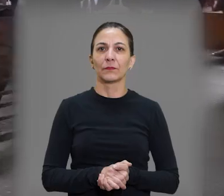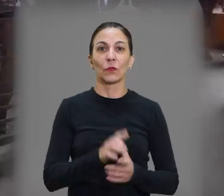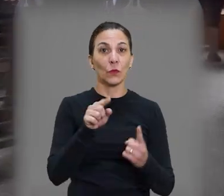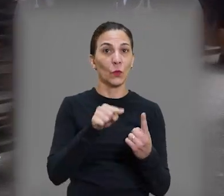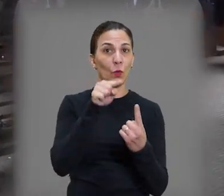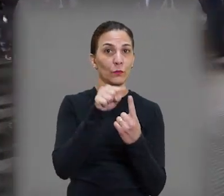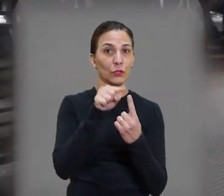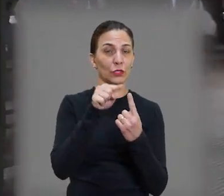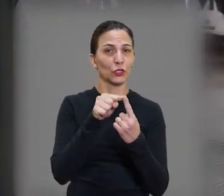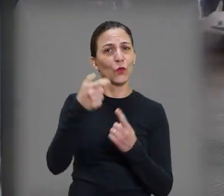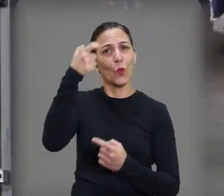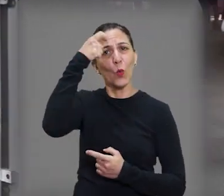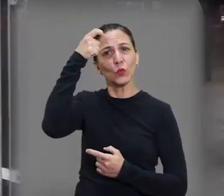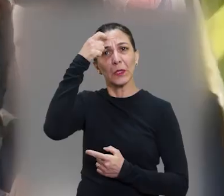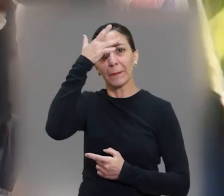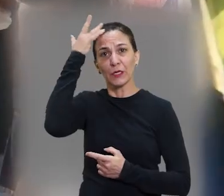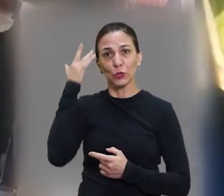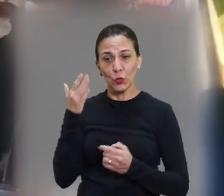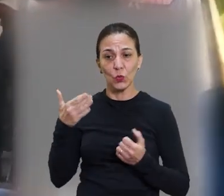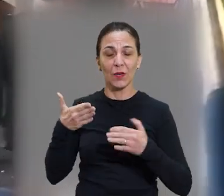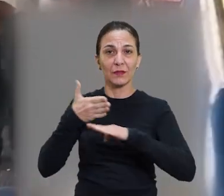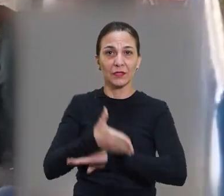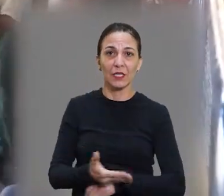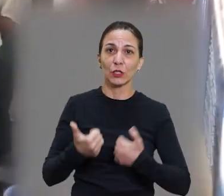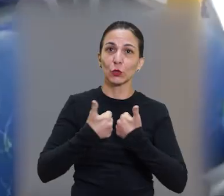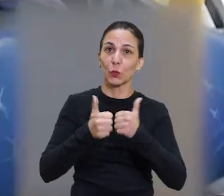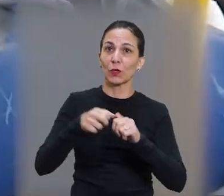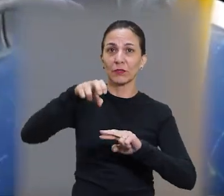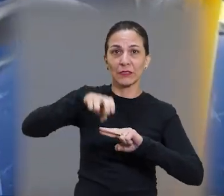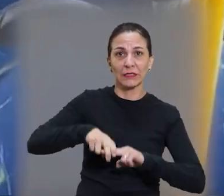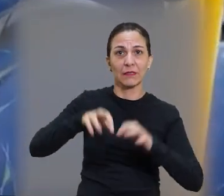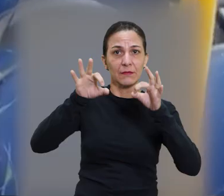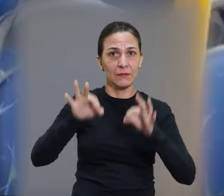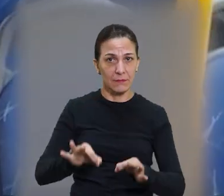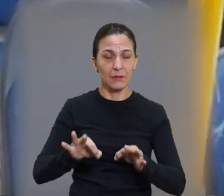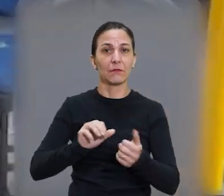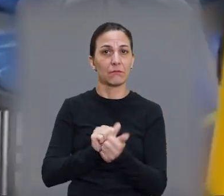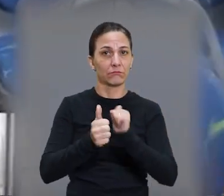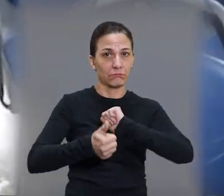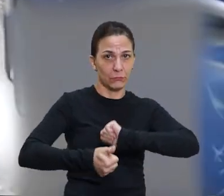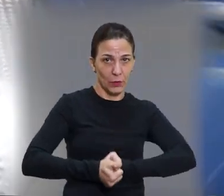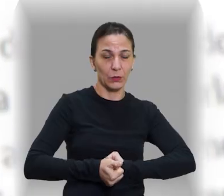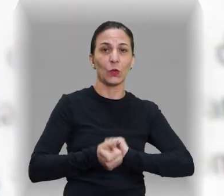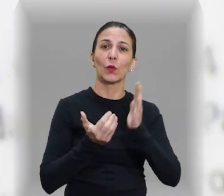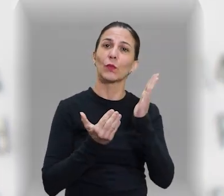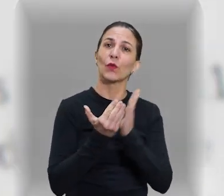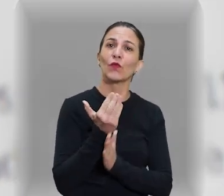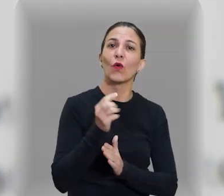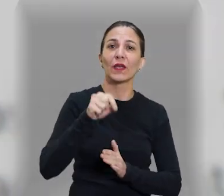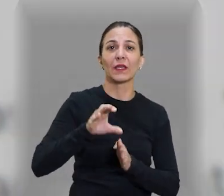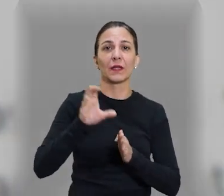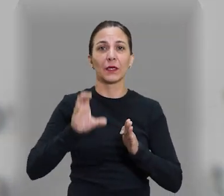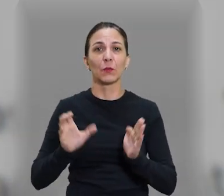Com o objetivo de conscientizar os usuários do transporte público a ocuparem somente um assento no veículo, foi